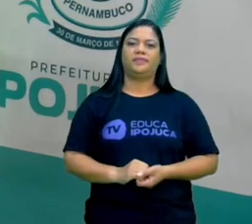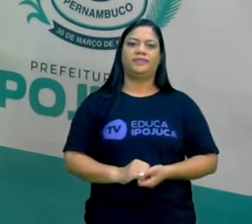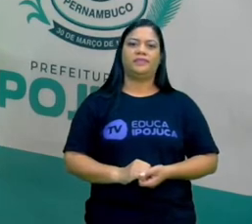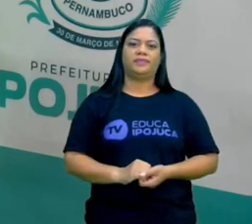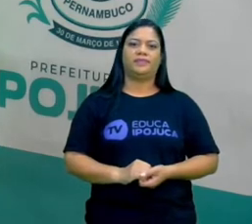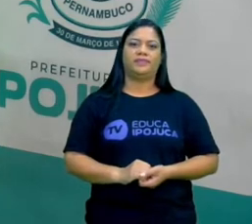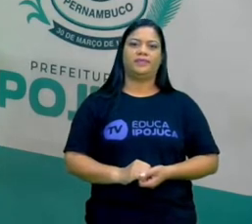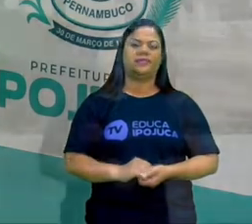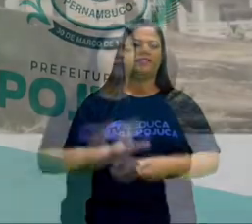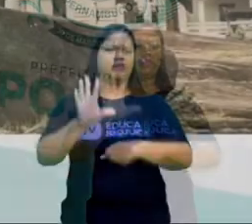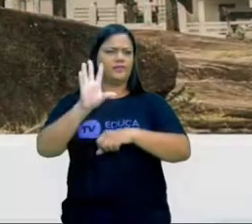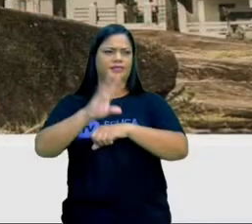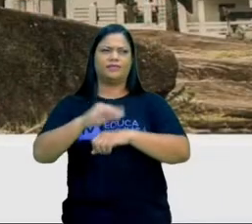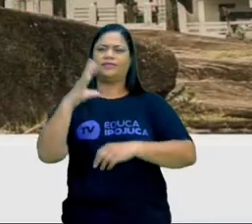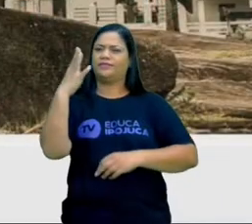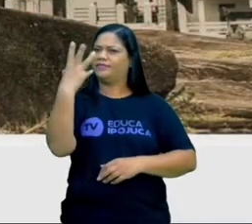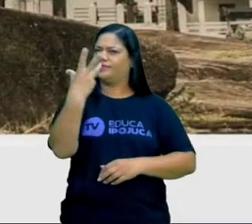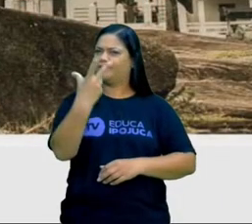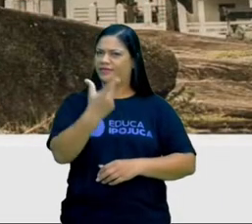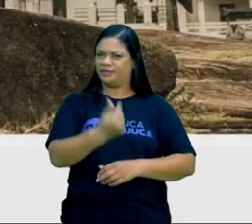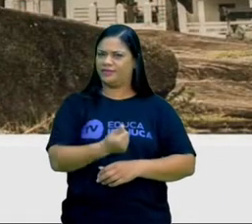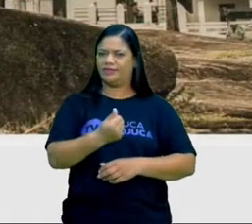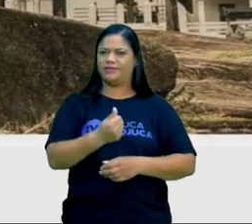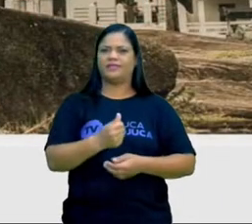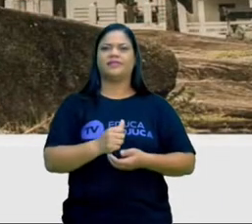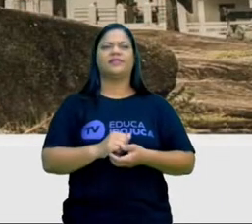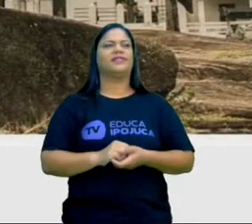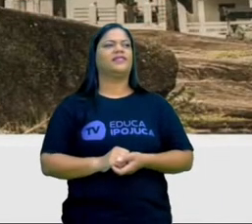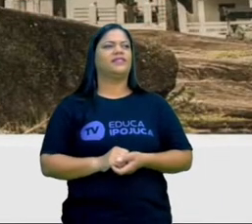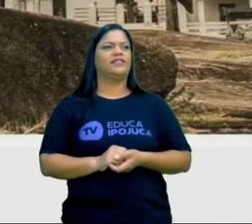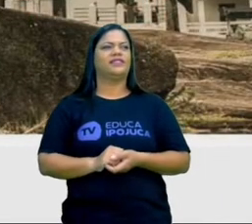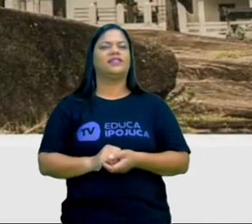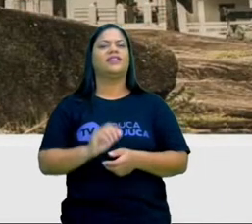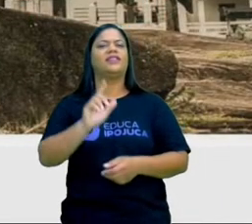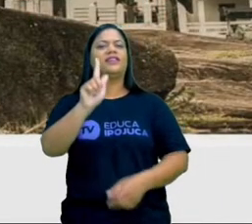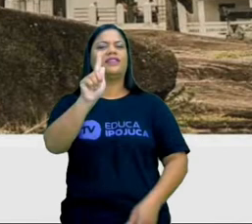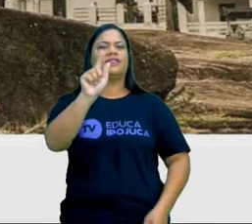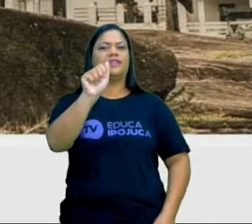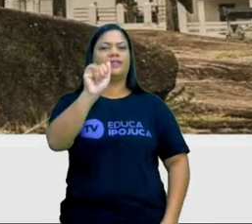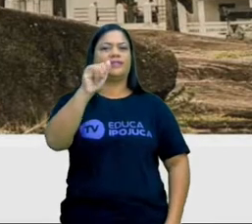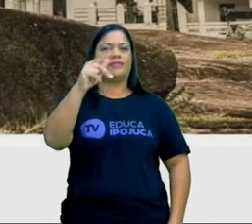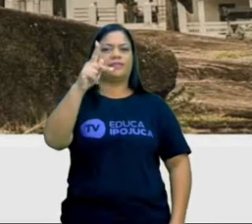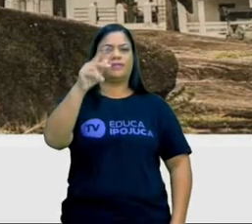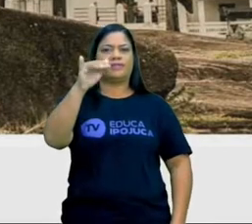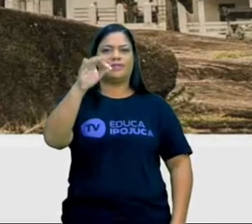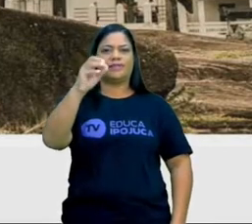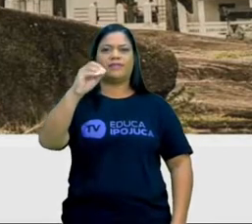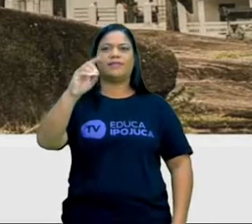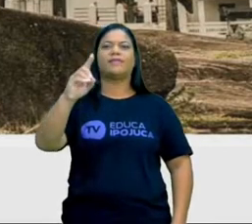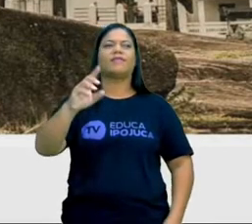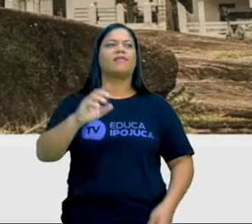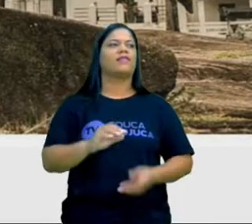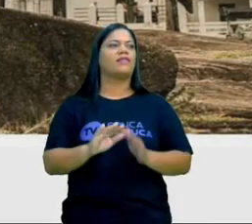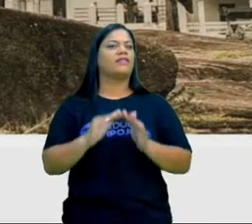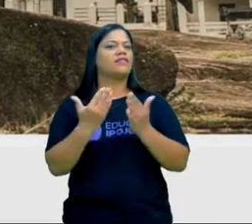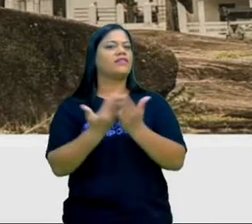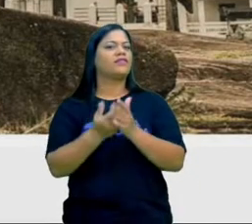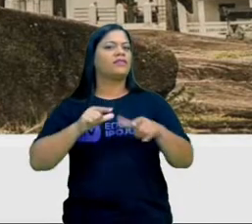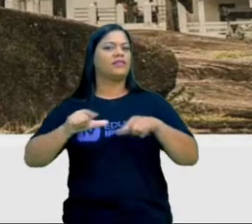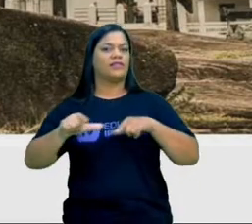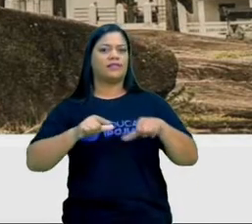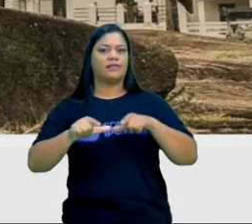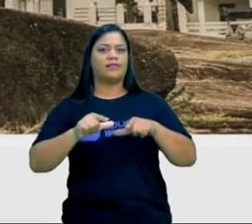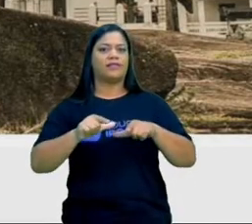Aqui tem uma foto linda do engenho Gaipió. Vocês conhecem o engenho Gaipió? A escola que Tia Márcia trabalha no engenho